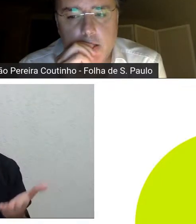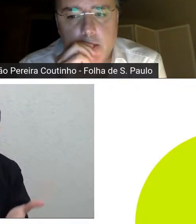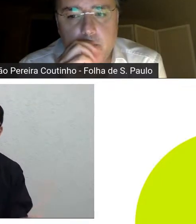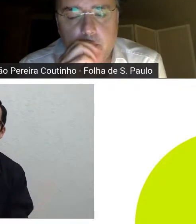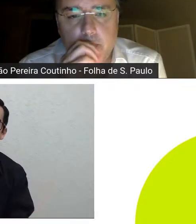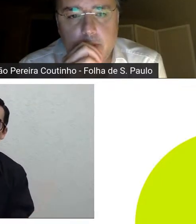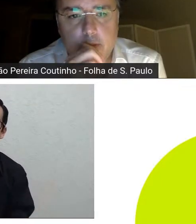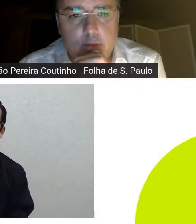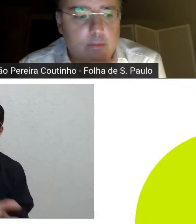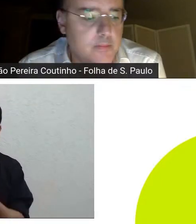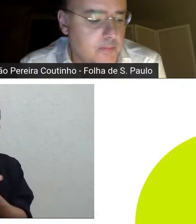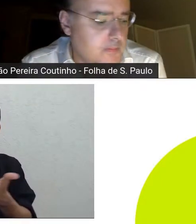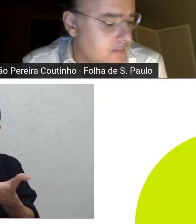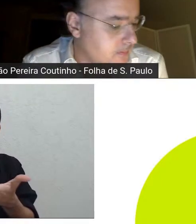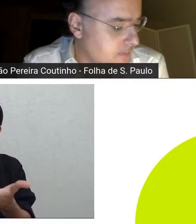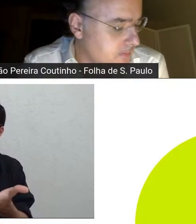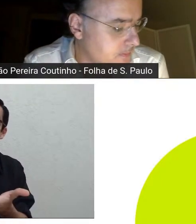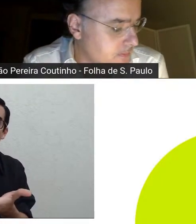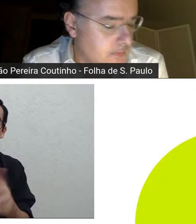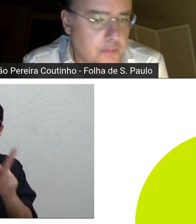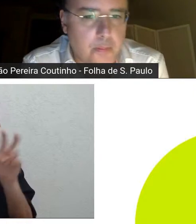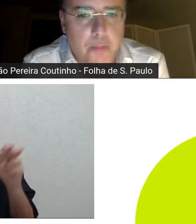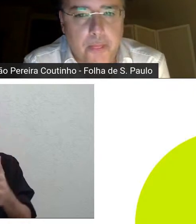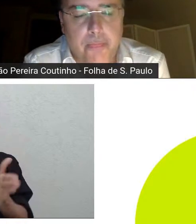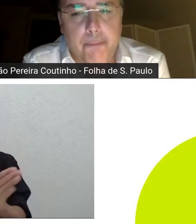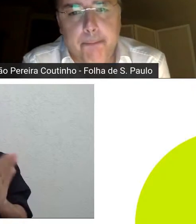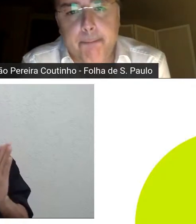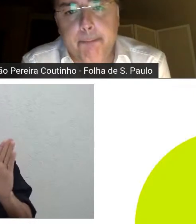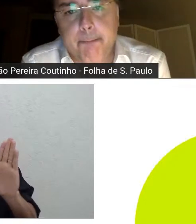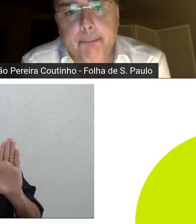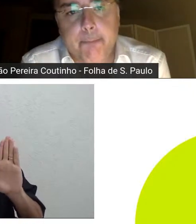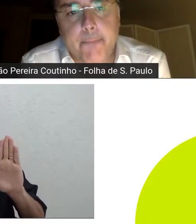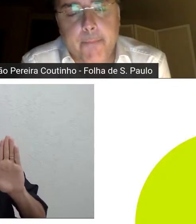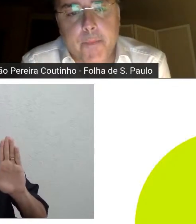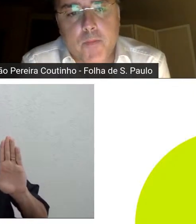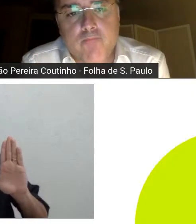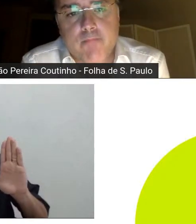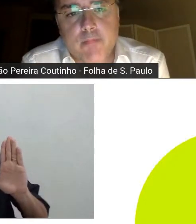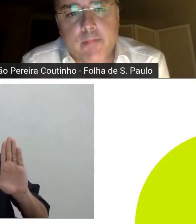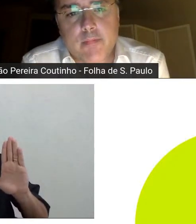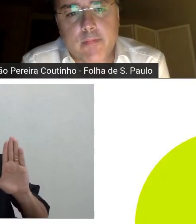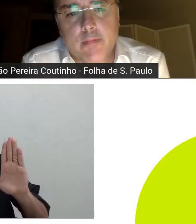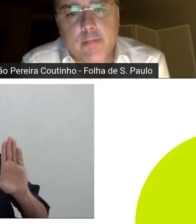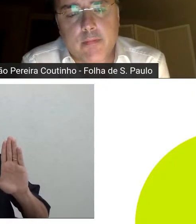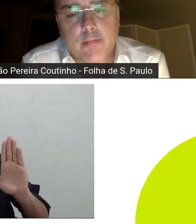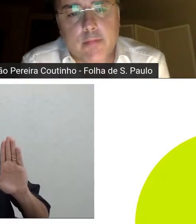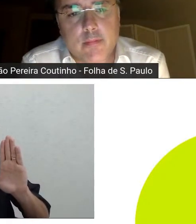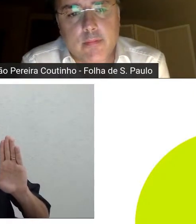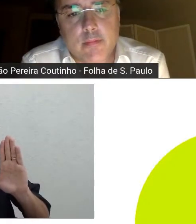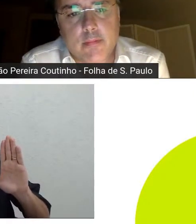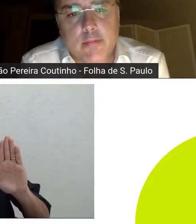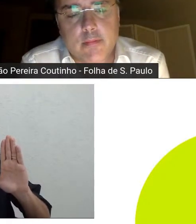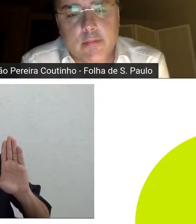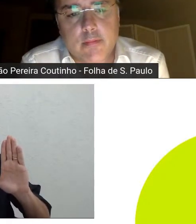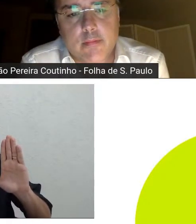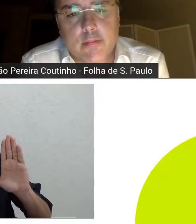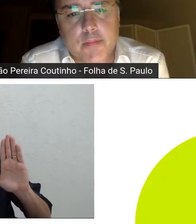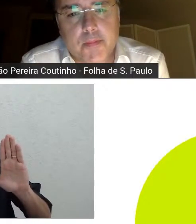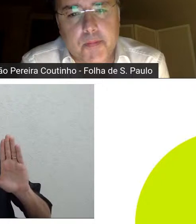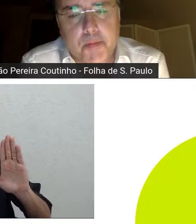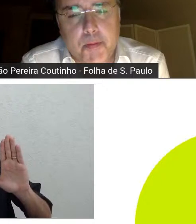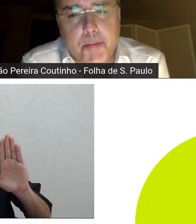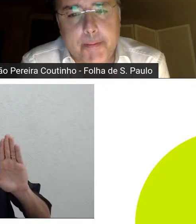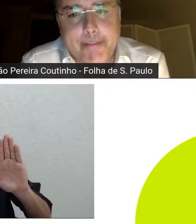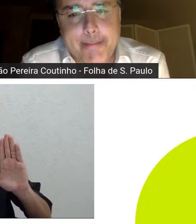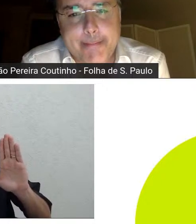Vamos ao que Interessa que é um conjunto de crônicas dele foi publicado pela editora Três Estrelas